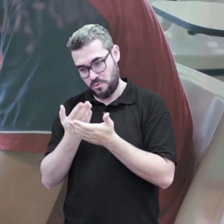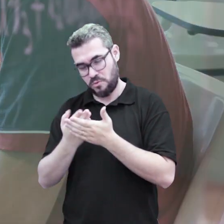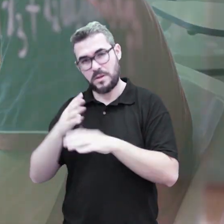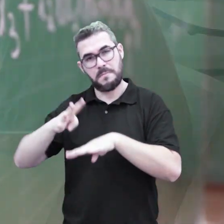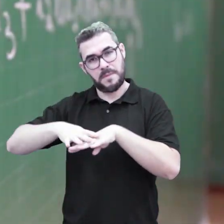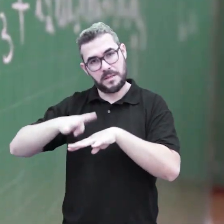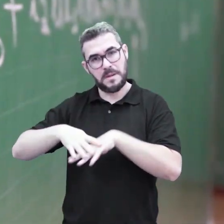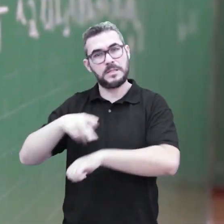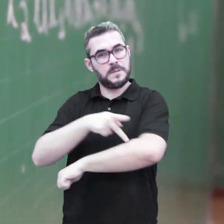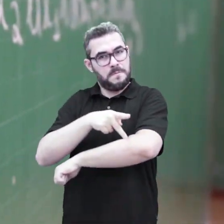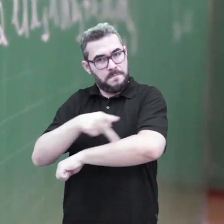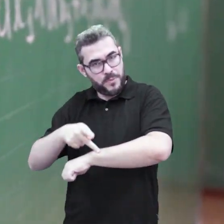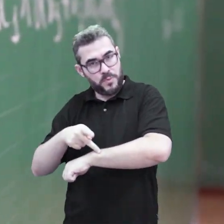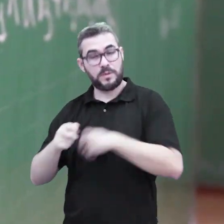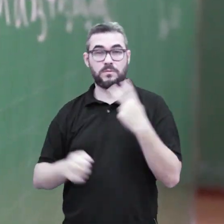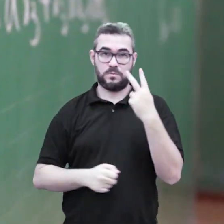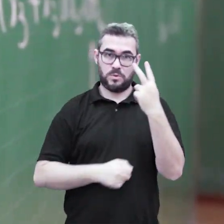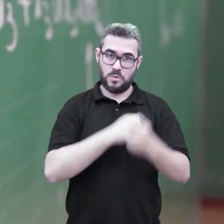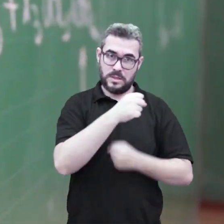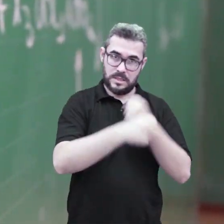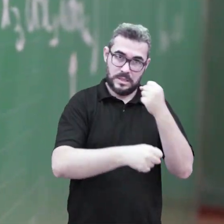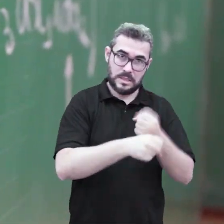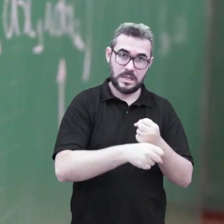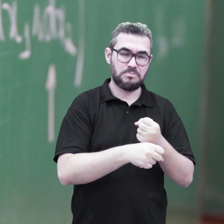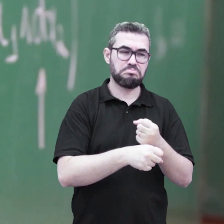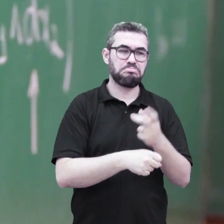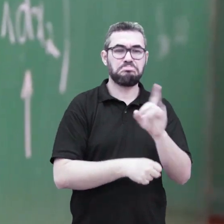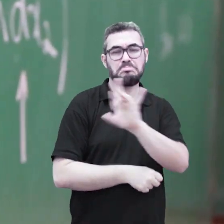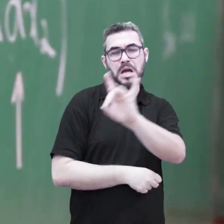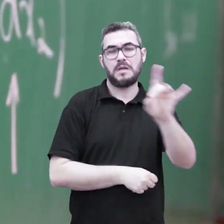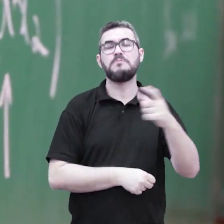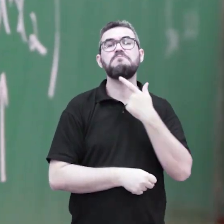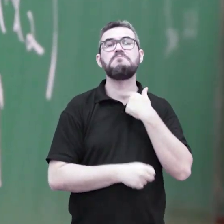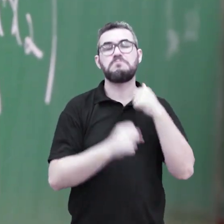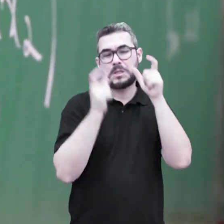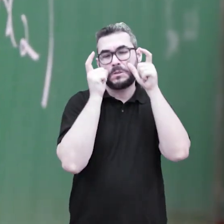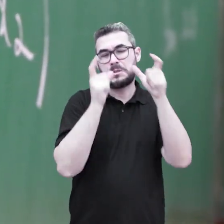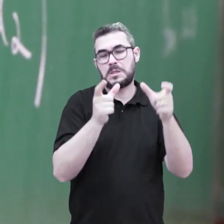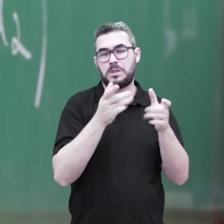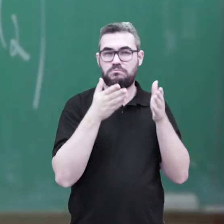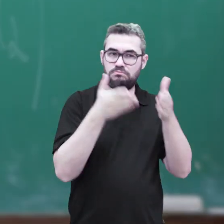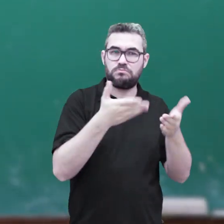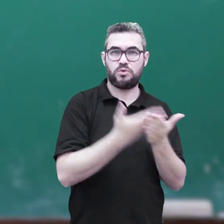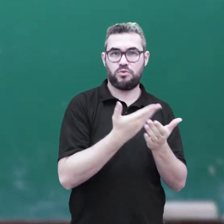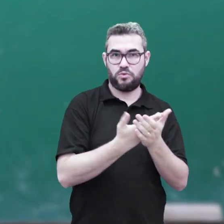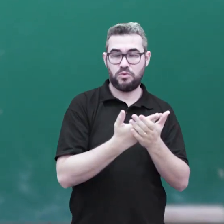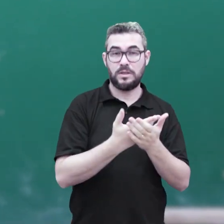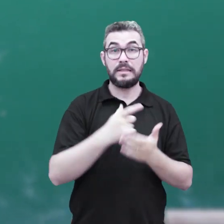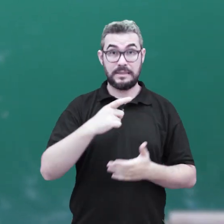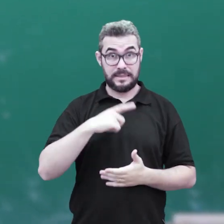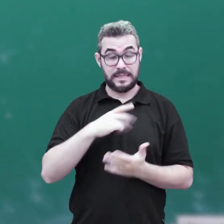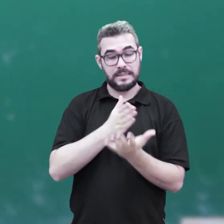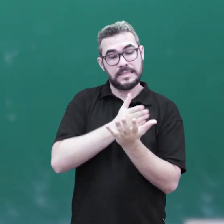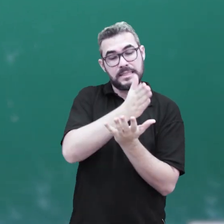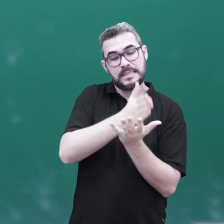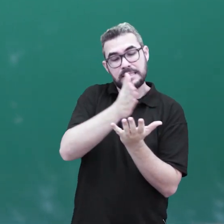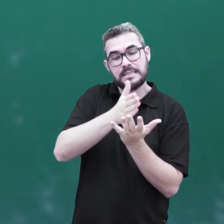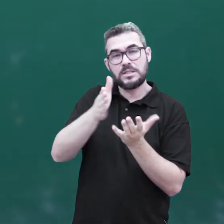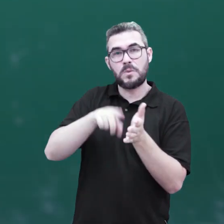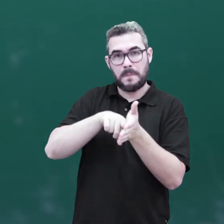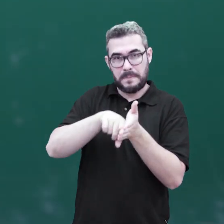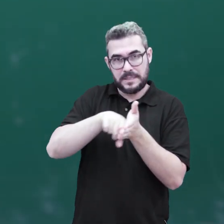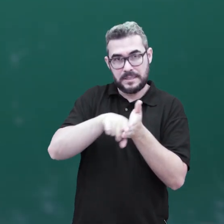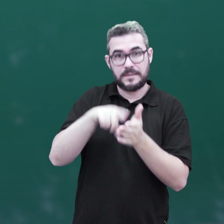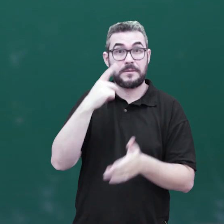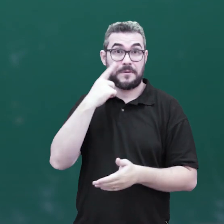inclui dois anos de estudos aprofundados da Matemática Pura e outros dois anos na área de interesse do aluno. São cinco linhas de pesquisa,